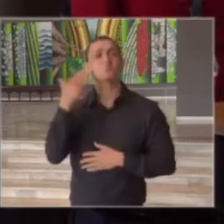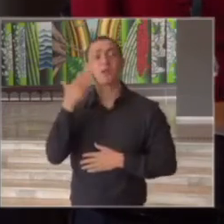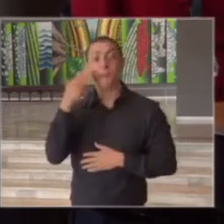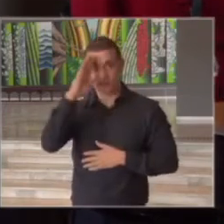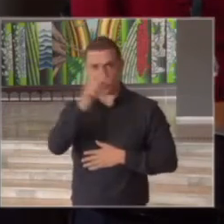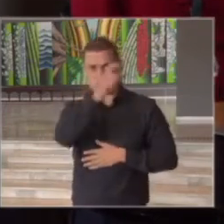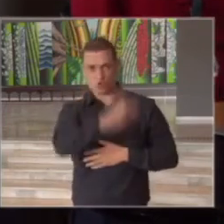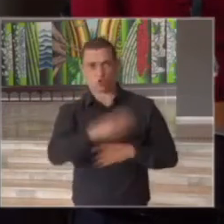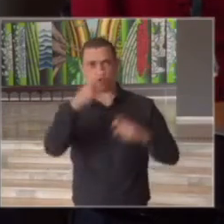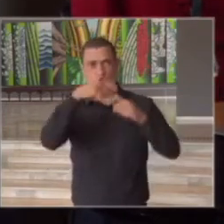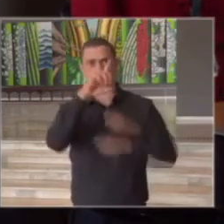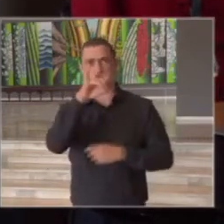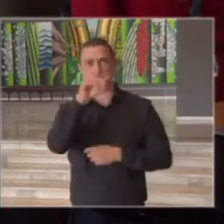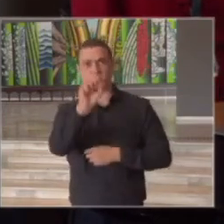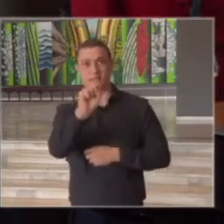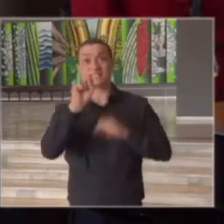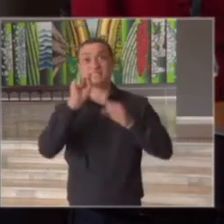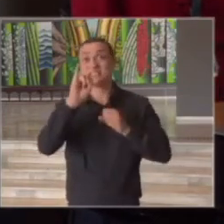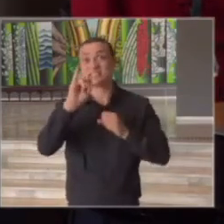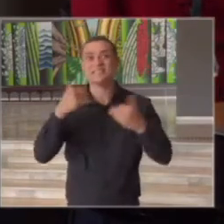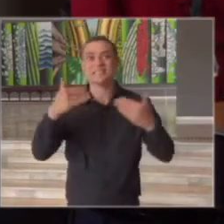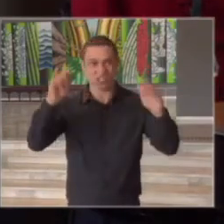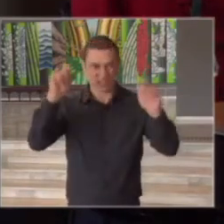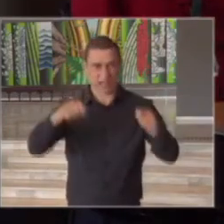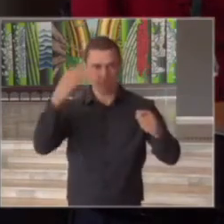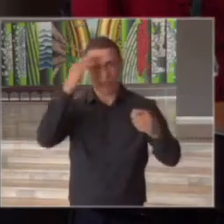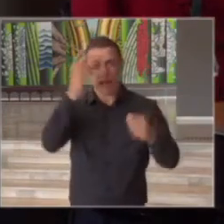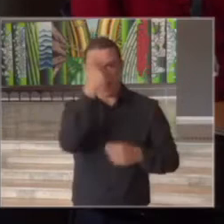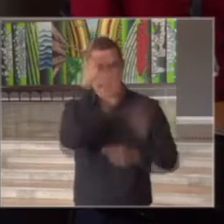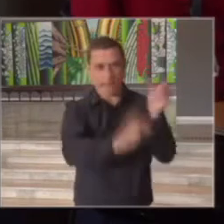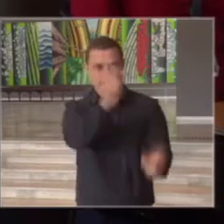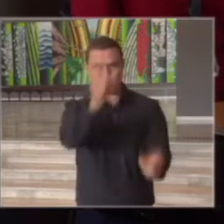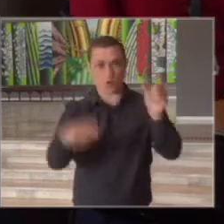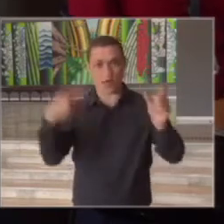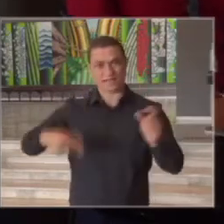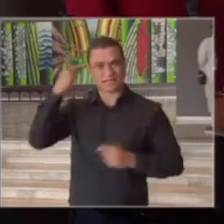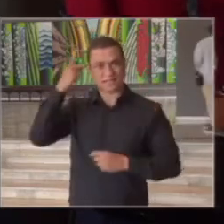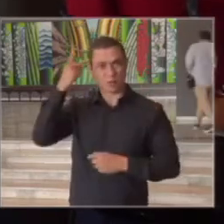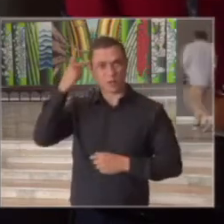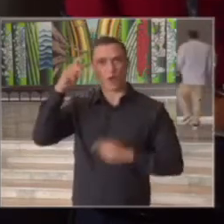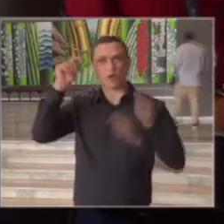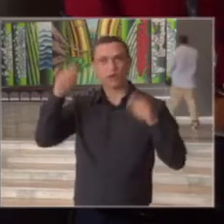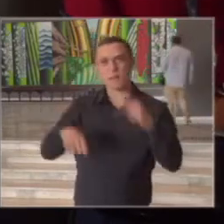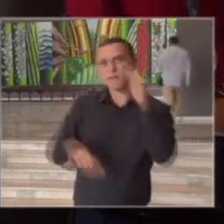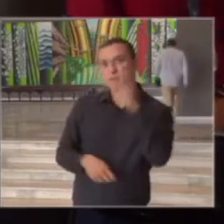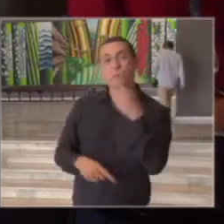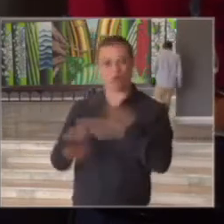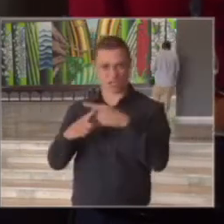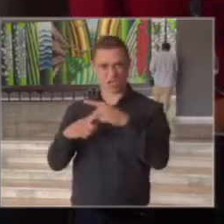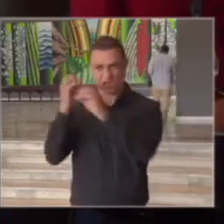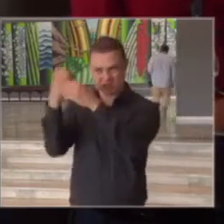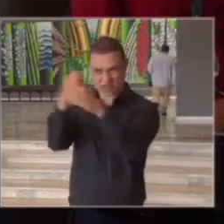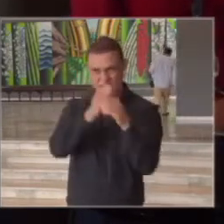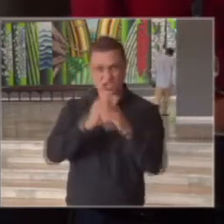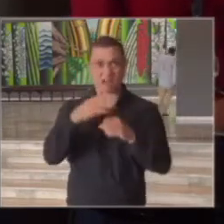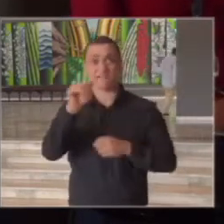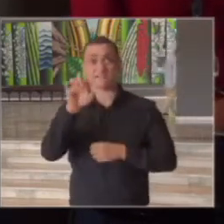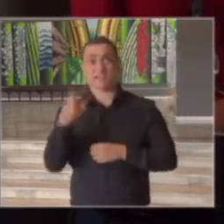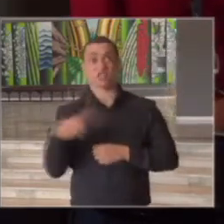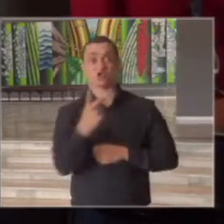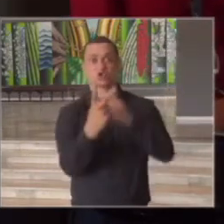doutor Dimas se a gente tem um raio-x dos pacientes daqui de São Paulo uma vez que essa testagem já está na fase 2